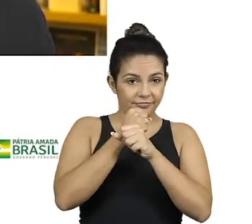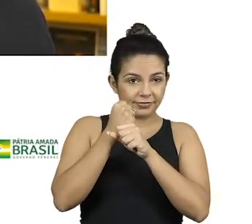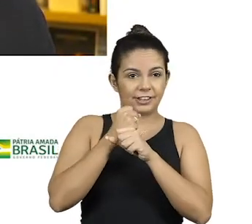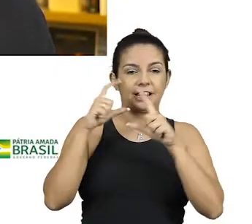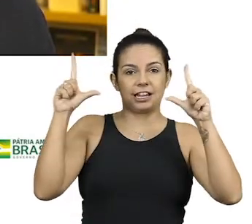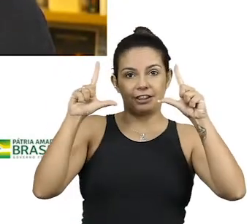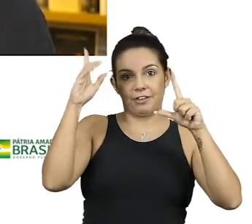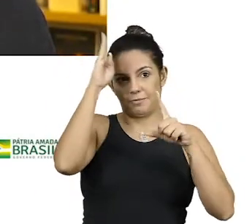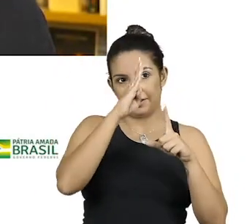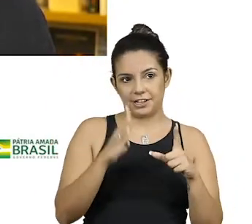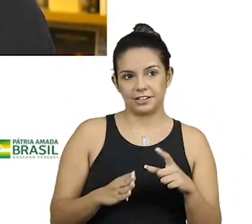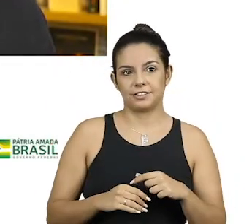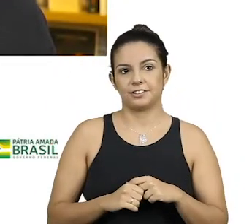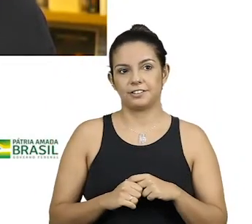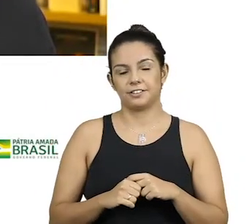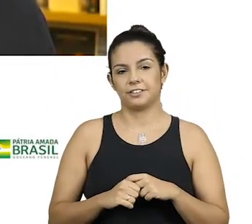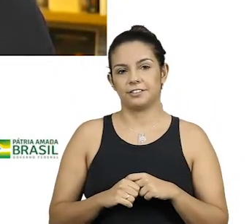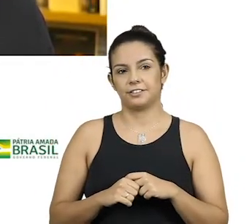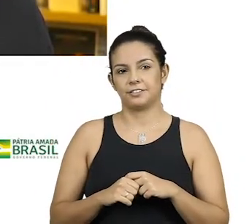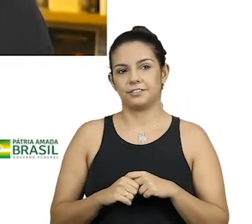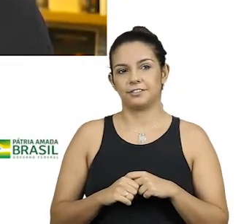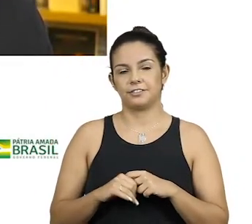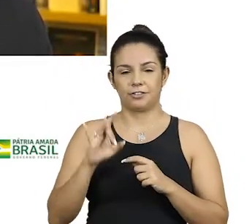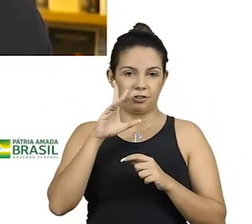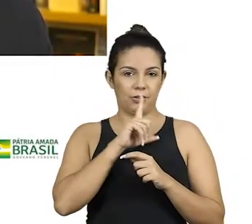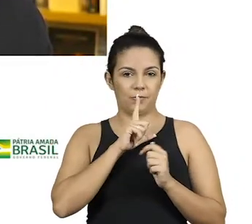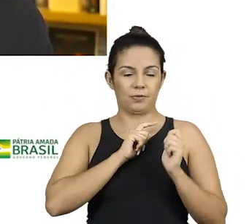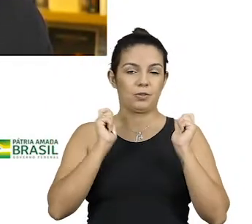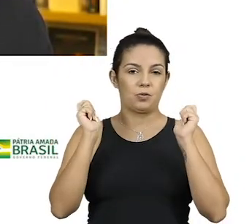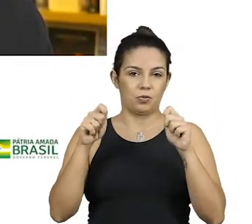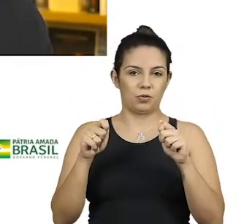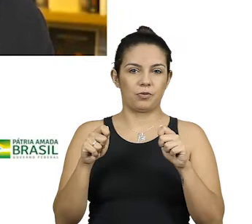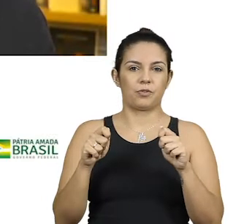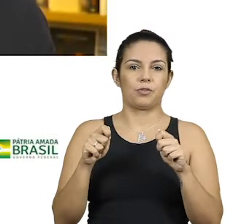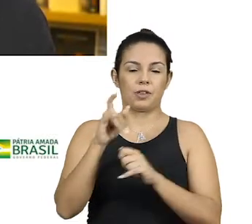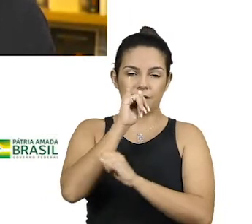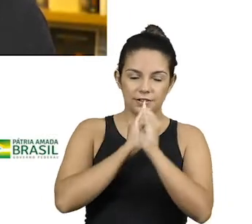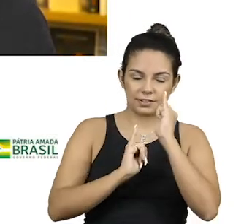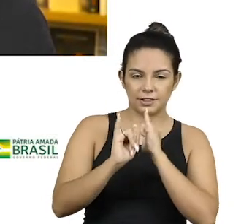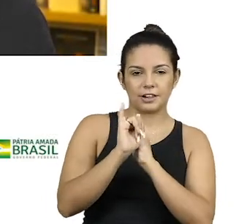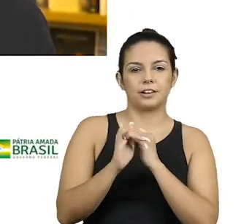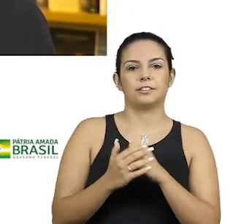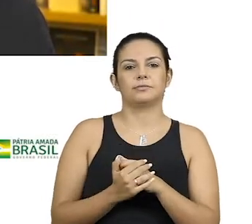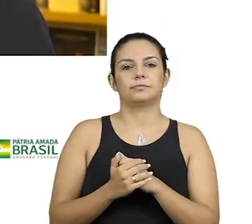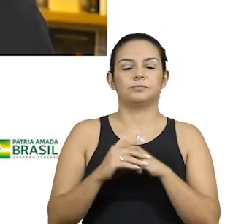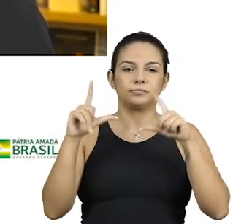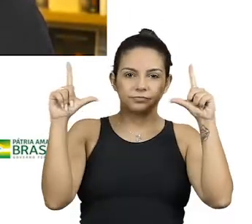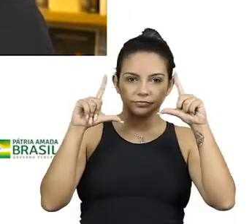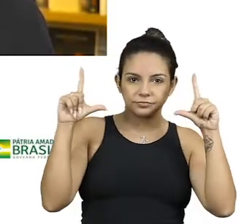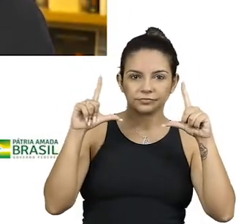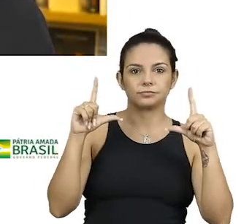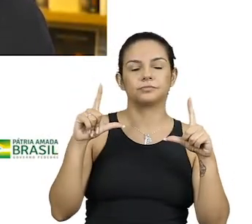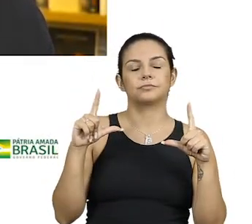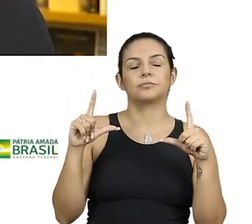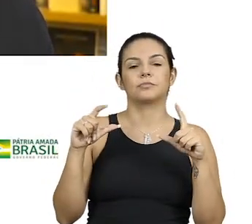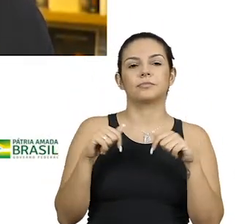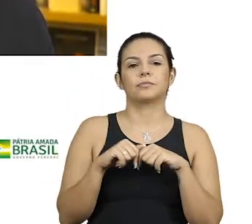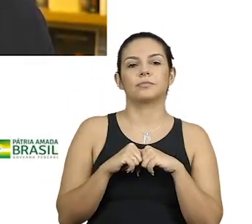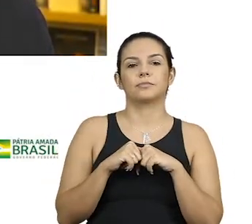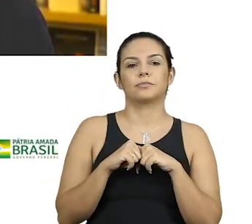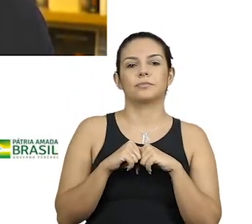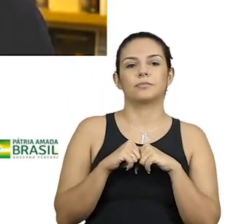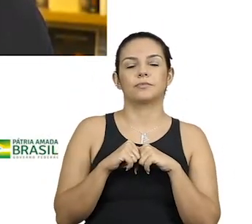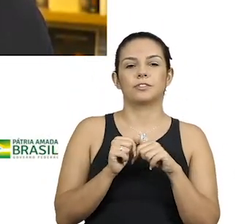O fato disso só ter sido possível através da internet, a televisão se tornando, sendo